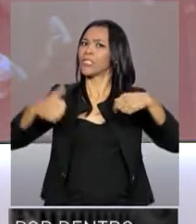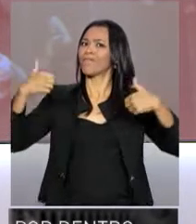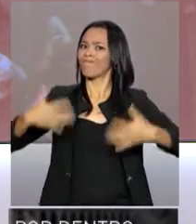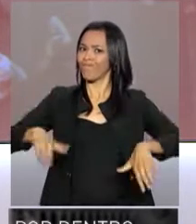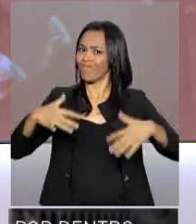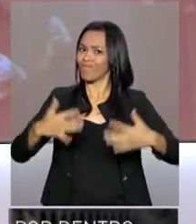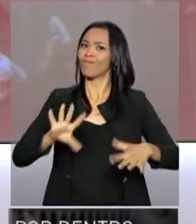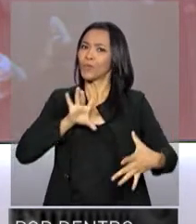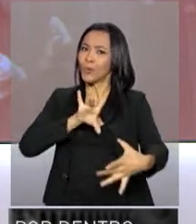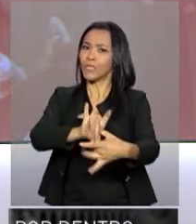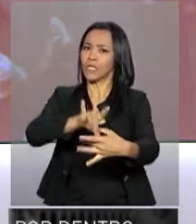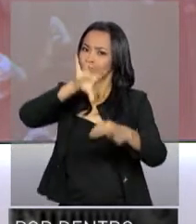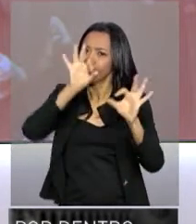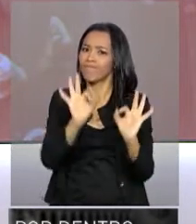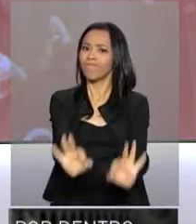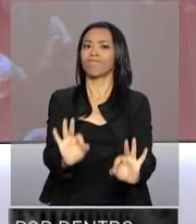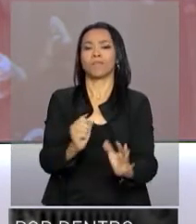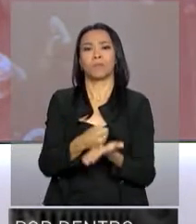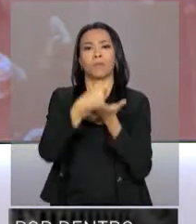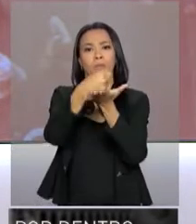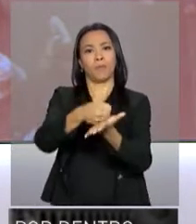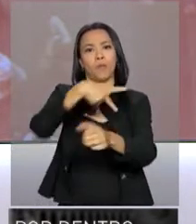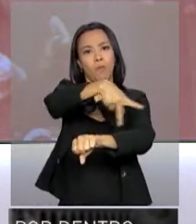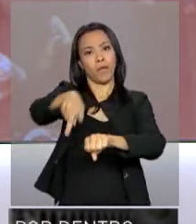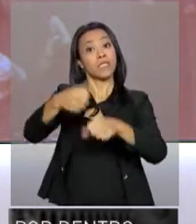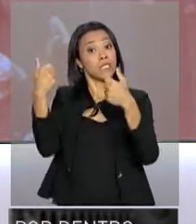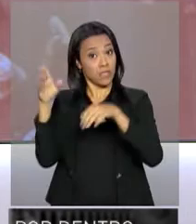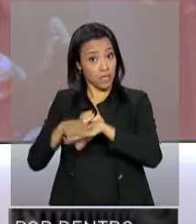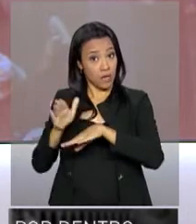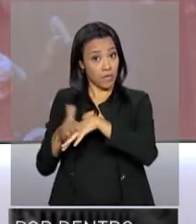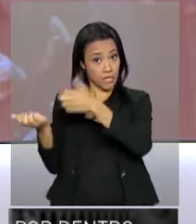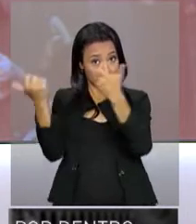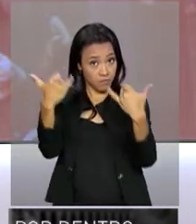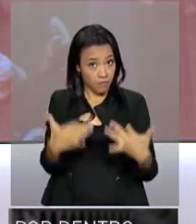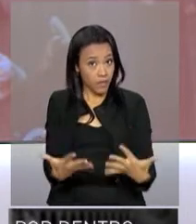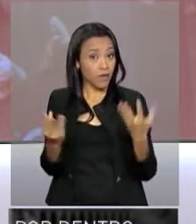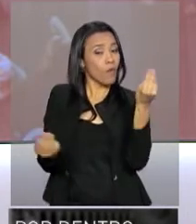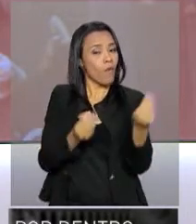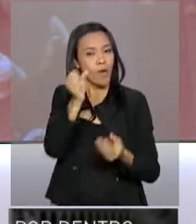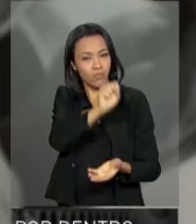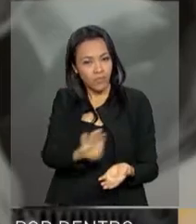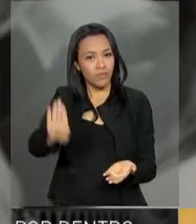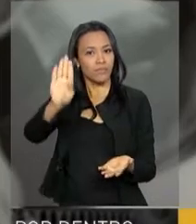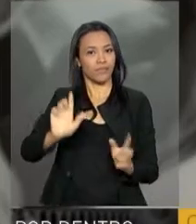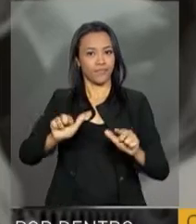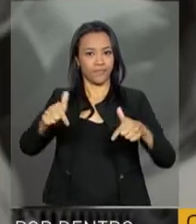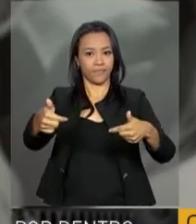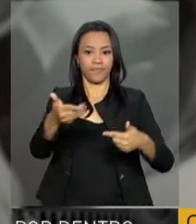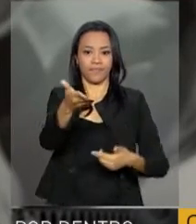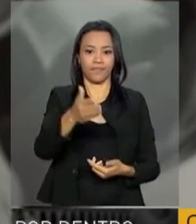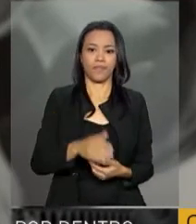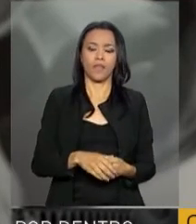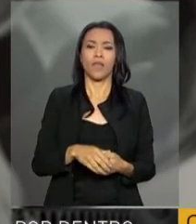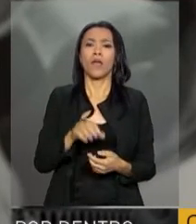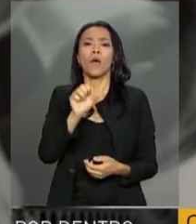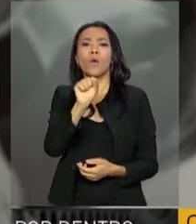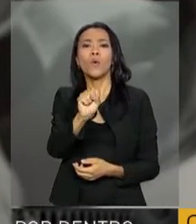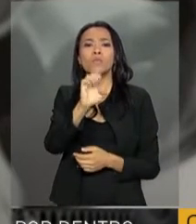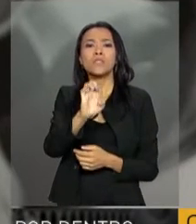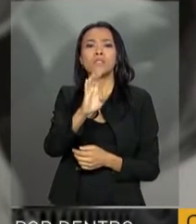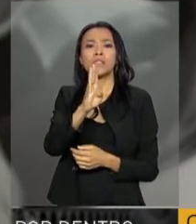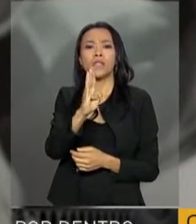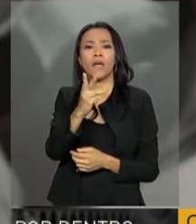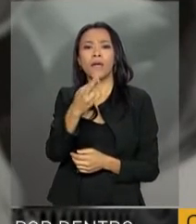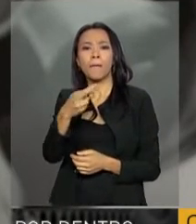realidade do país. A Afife ainda explica o papel do SEBRAE nesse contexto. O papel do SEBRAE é